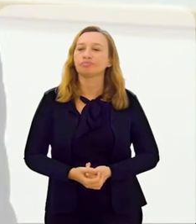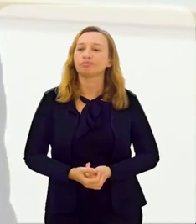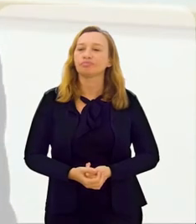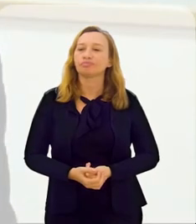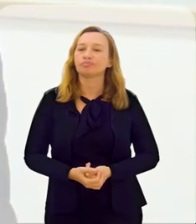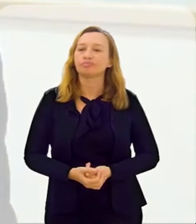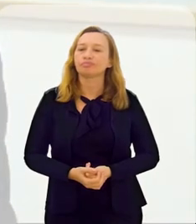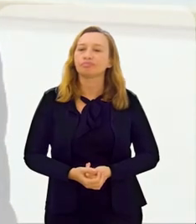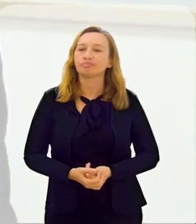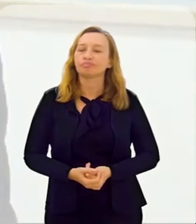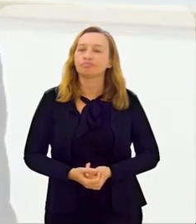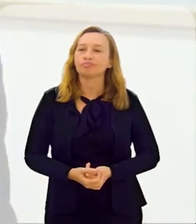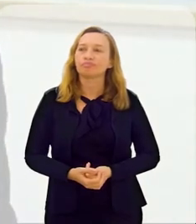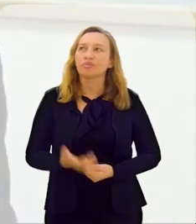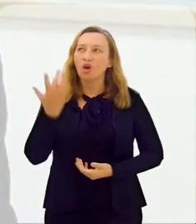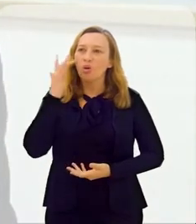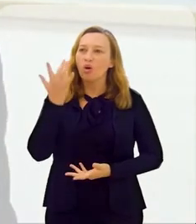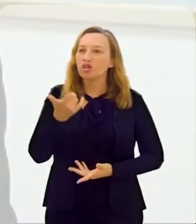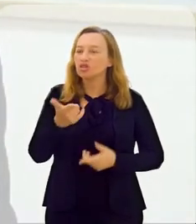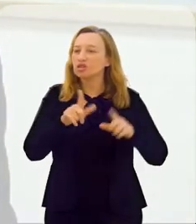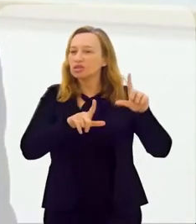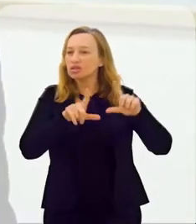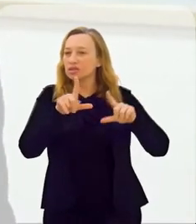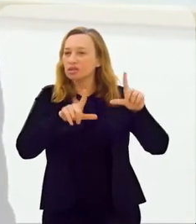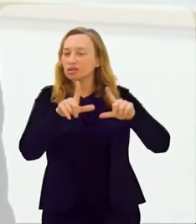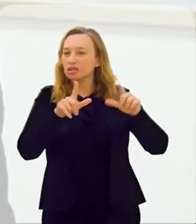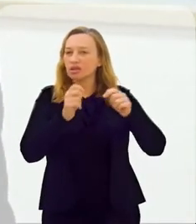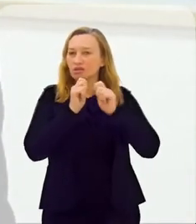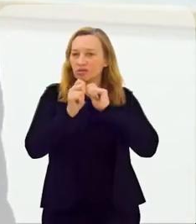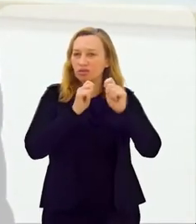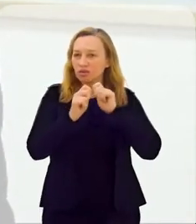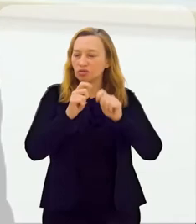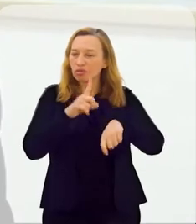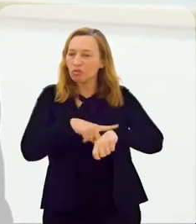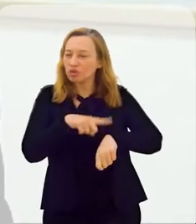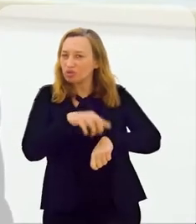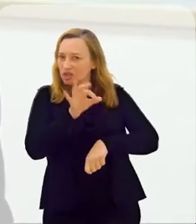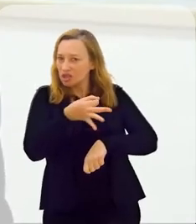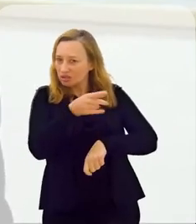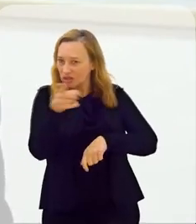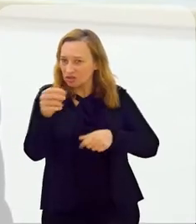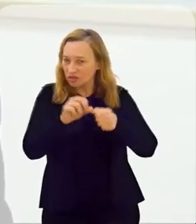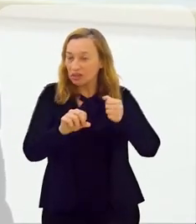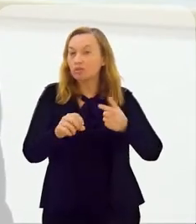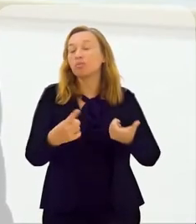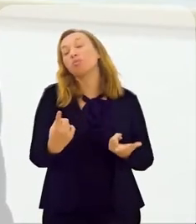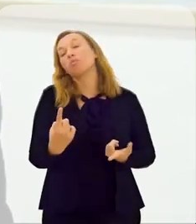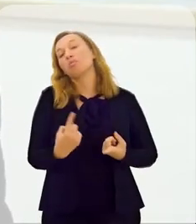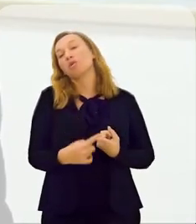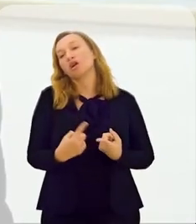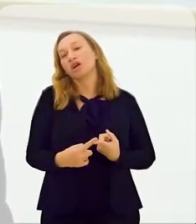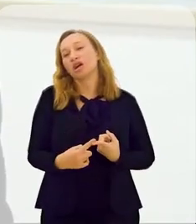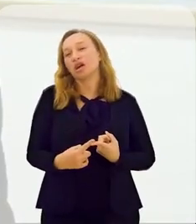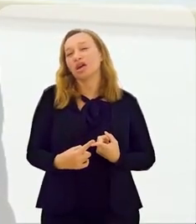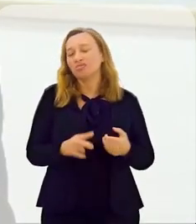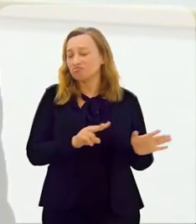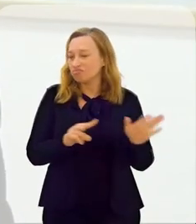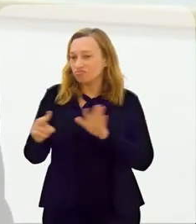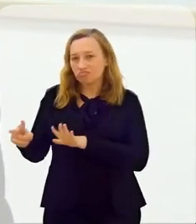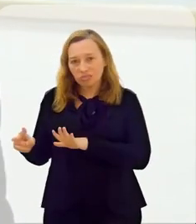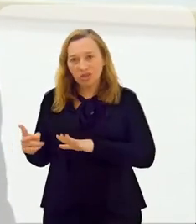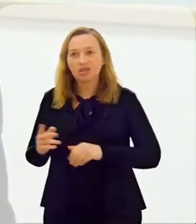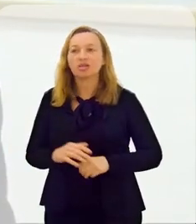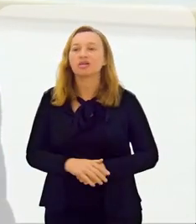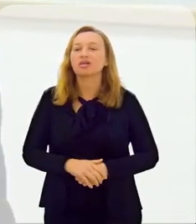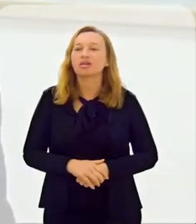uma... Acho que essa reportagem que vocês estão fazendo nesse momento veio no momento adequado, porque